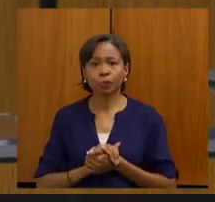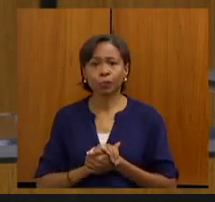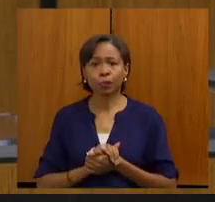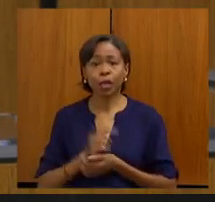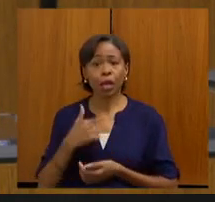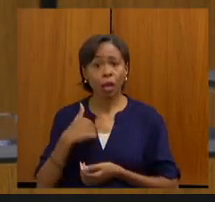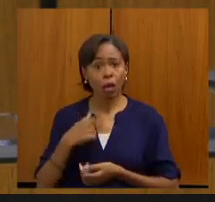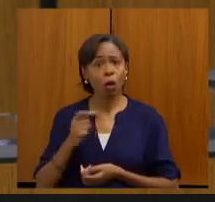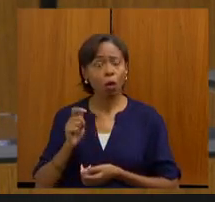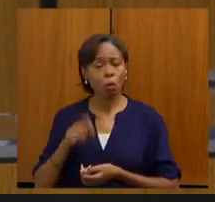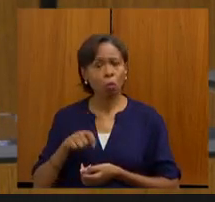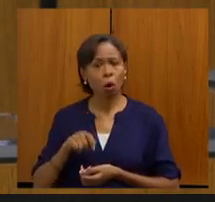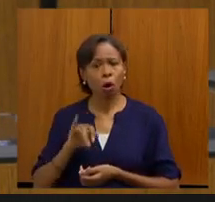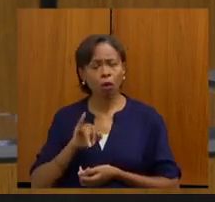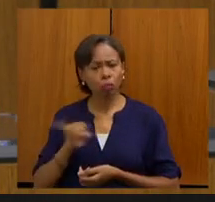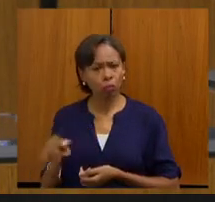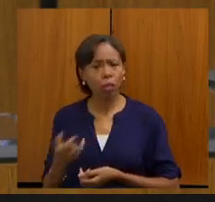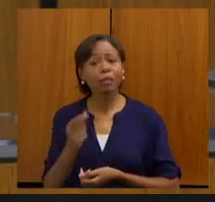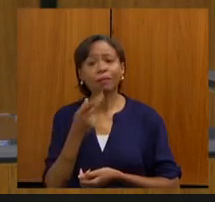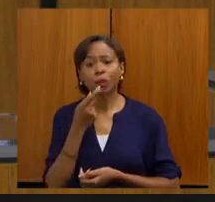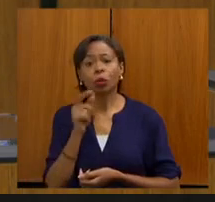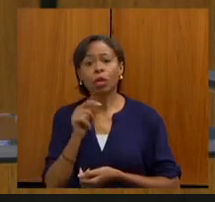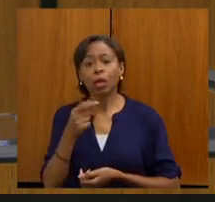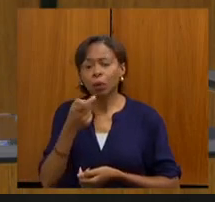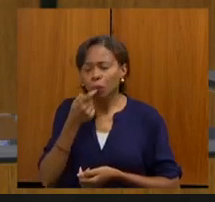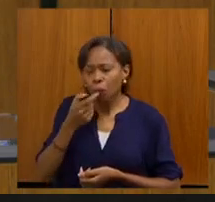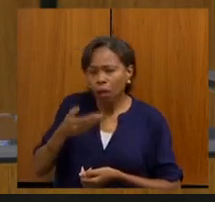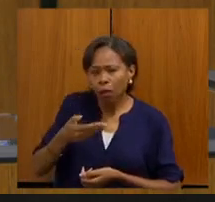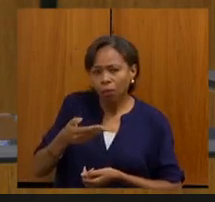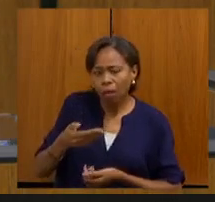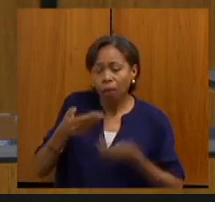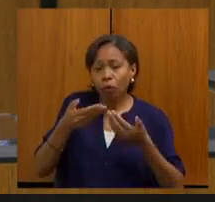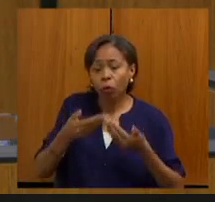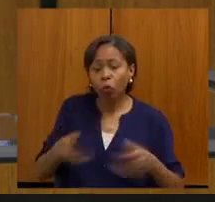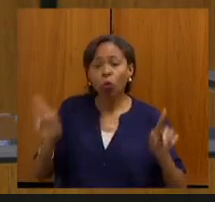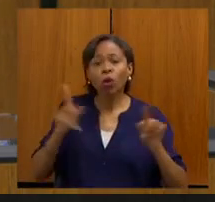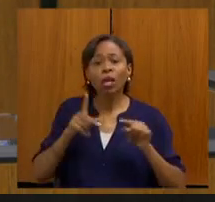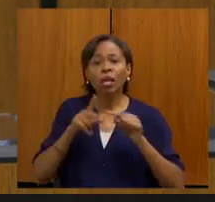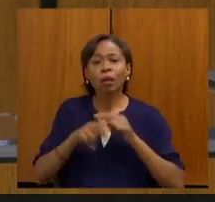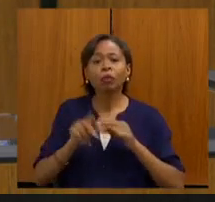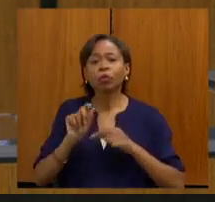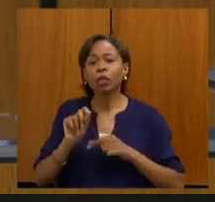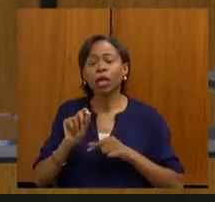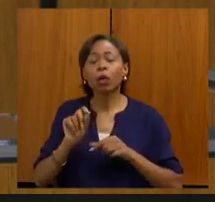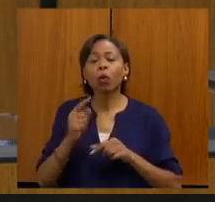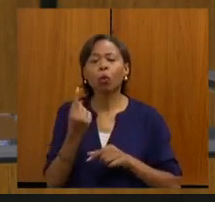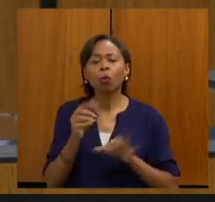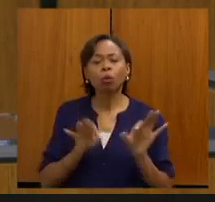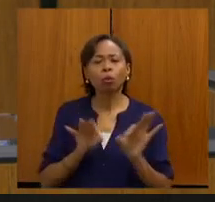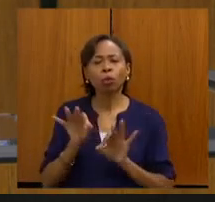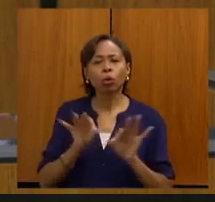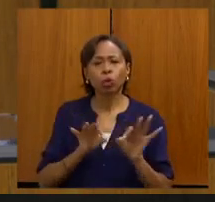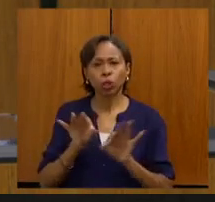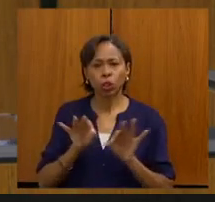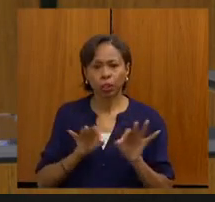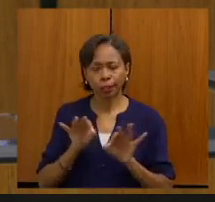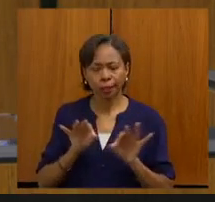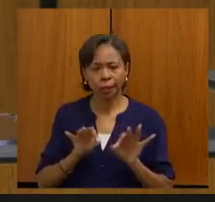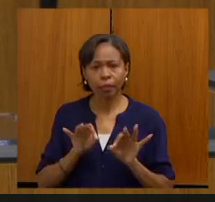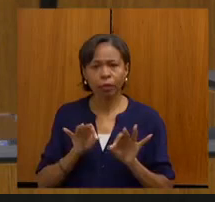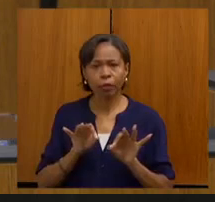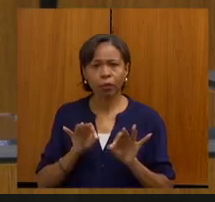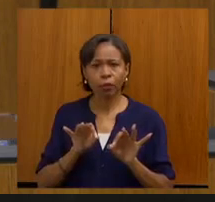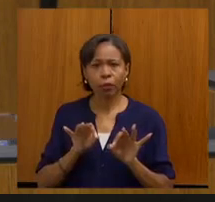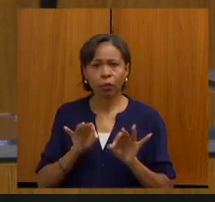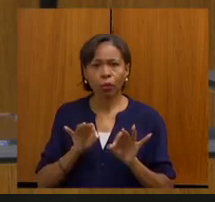a oportunidade de dizer que, em breve, ocorrerá o lançamento de um projeto que se chama Progerb. Esse Progerb é